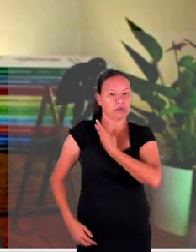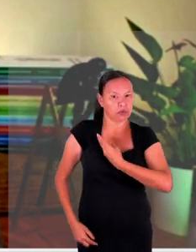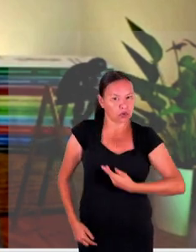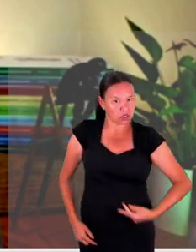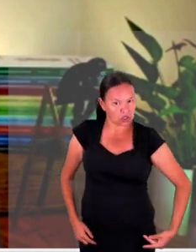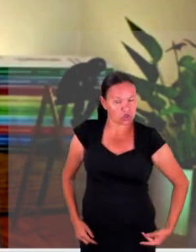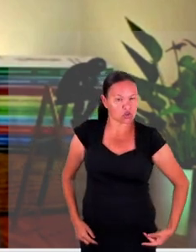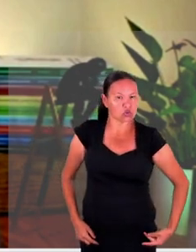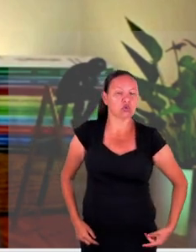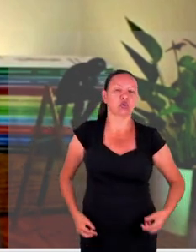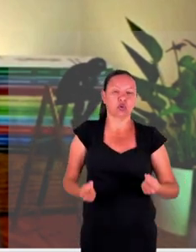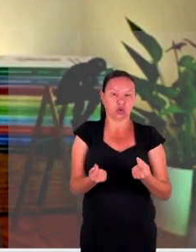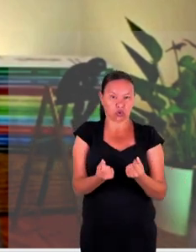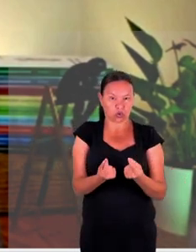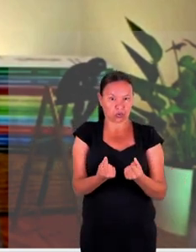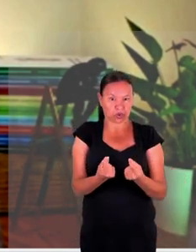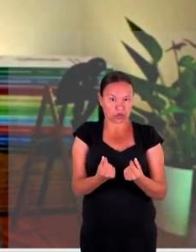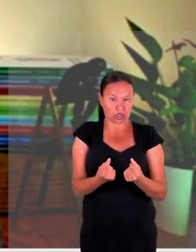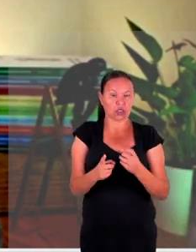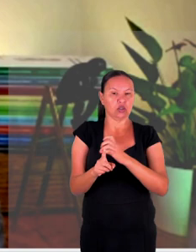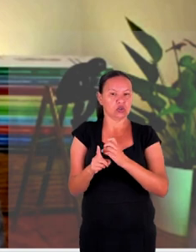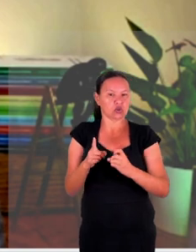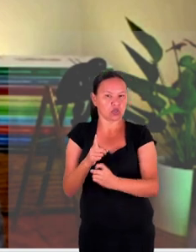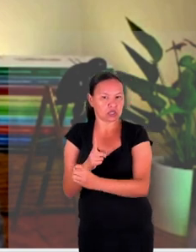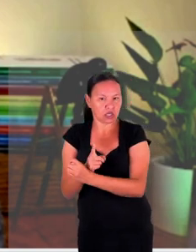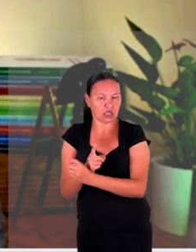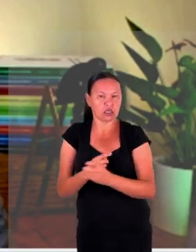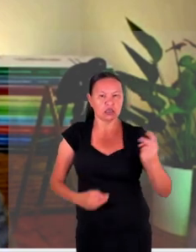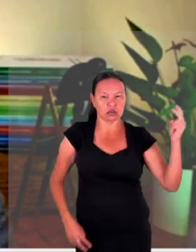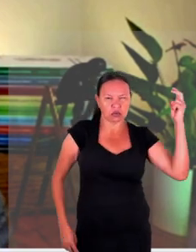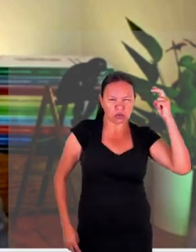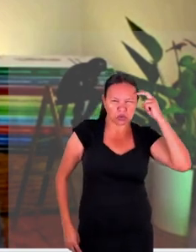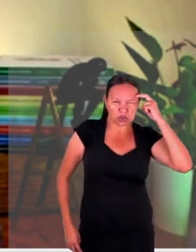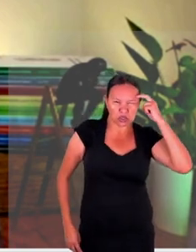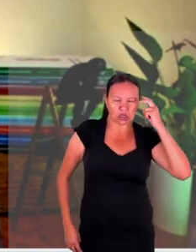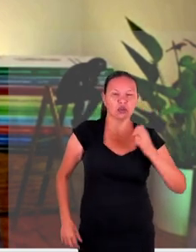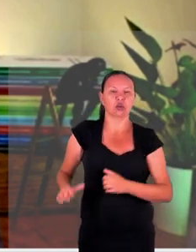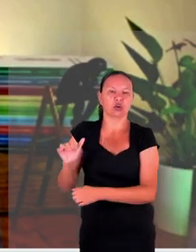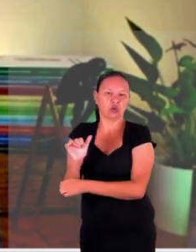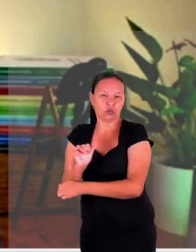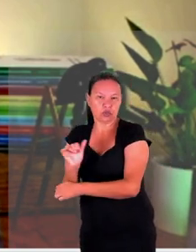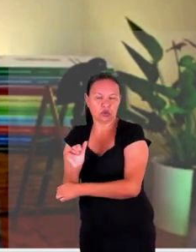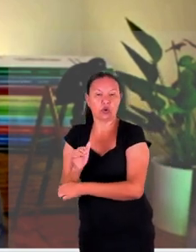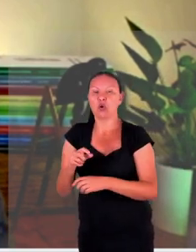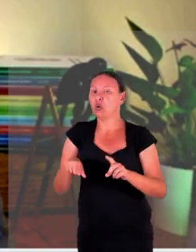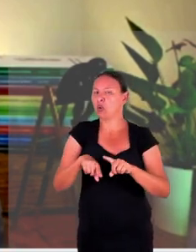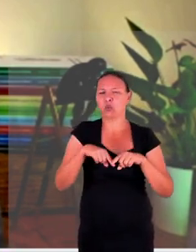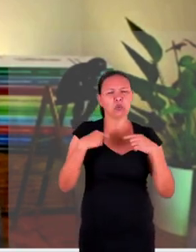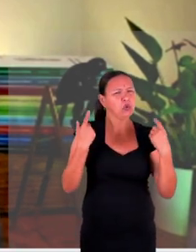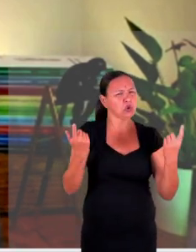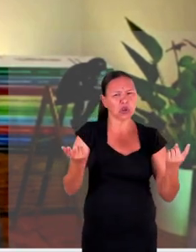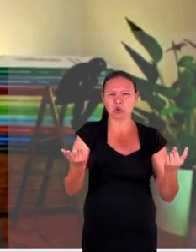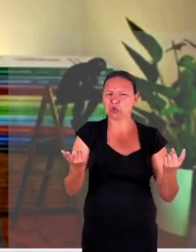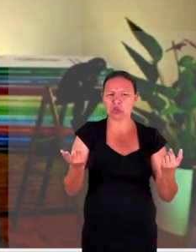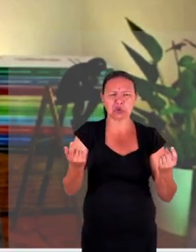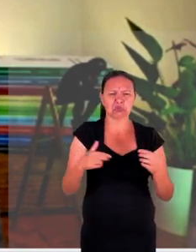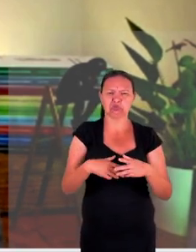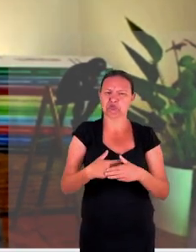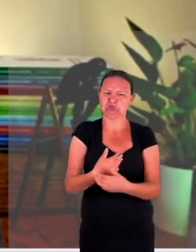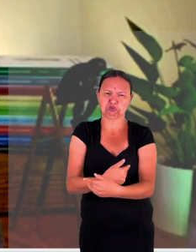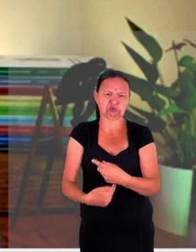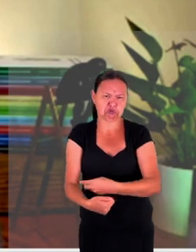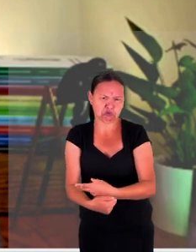econômicos sociais culturais tecnológicos ou quaisquer novas dimensões que vão aparecendo